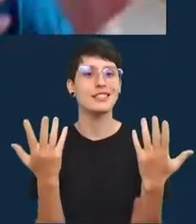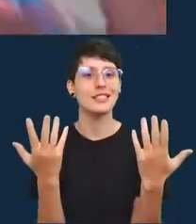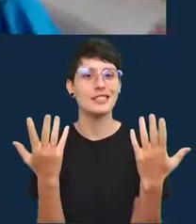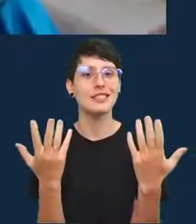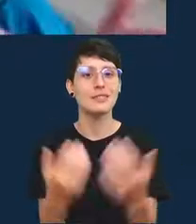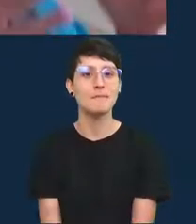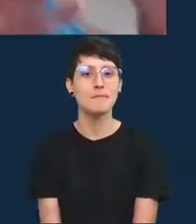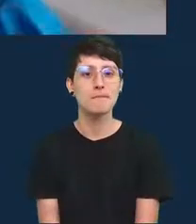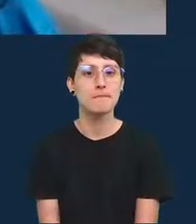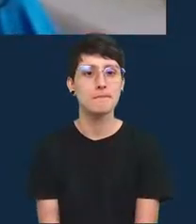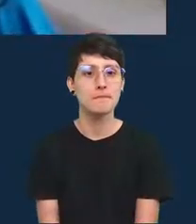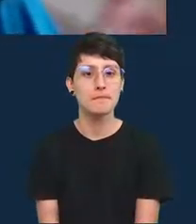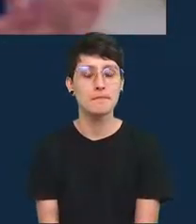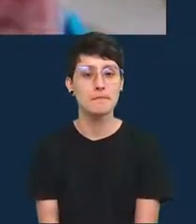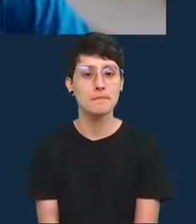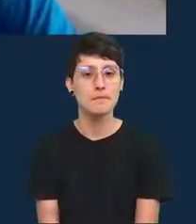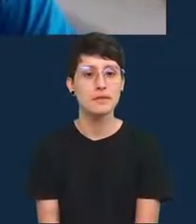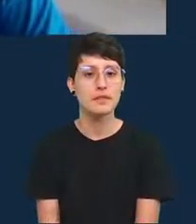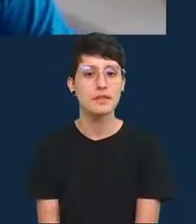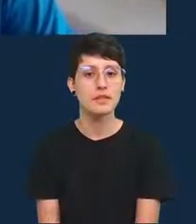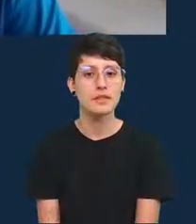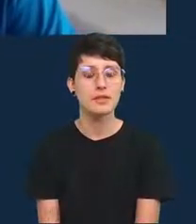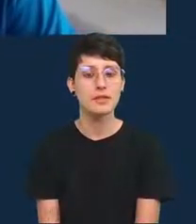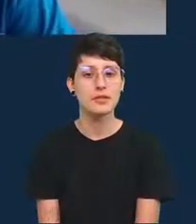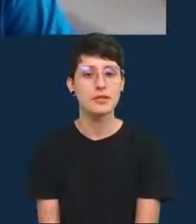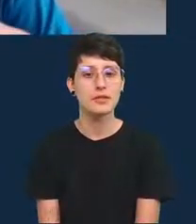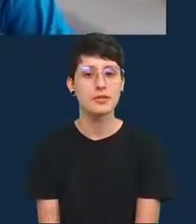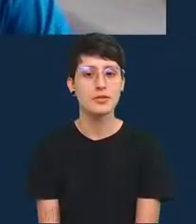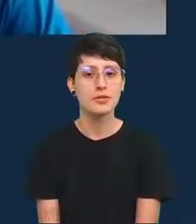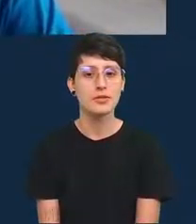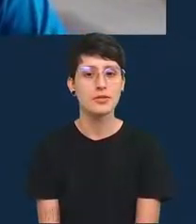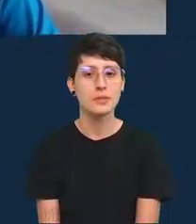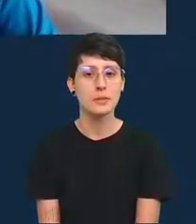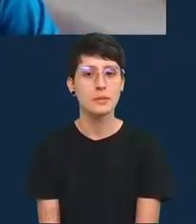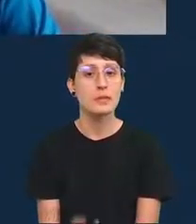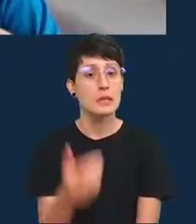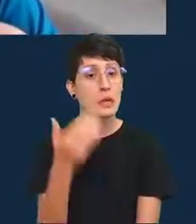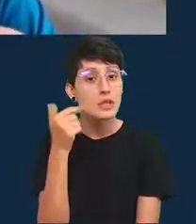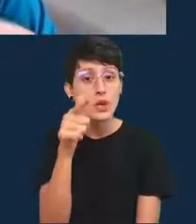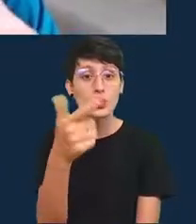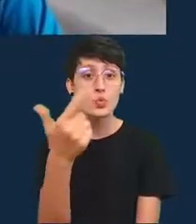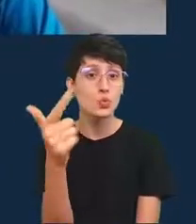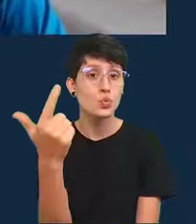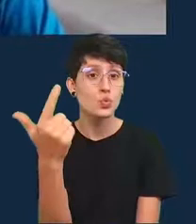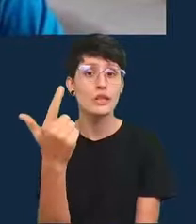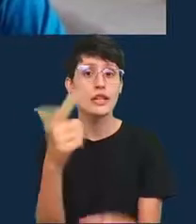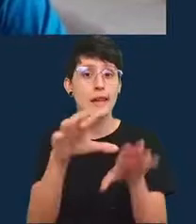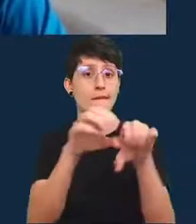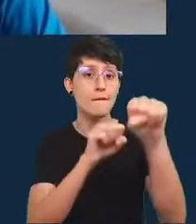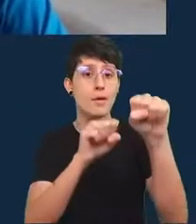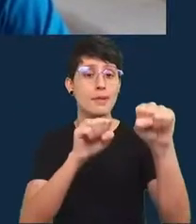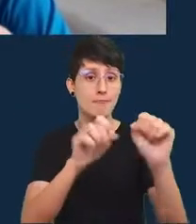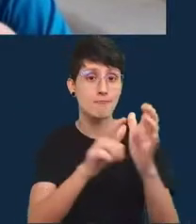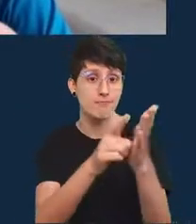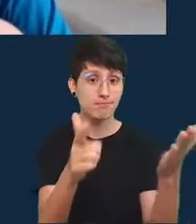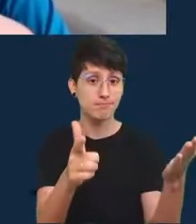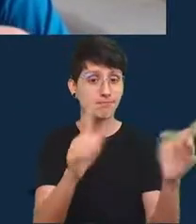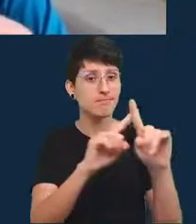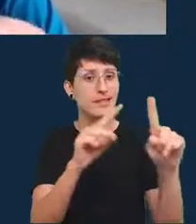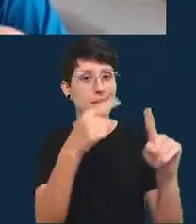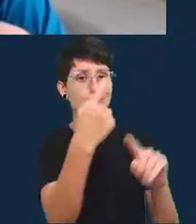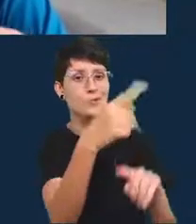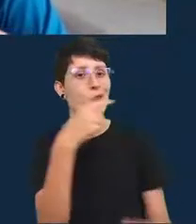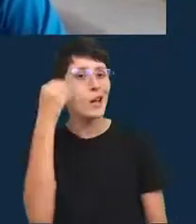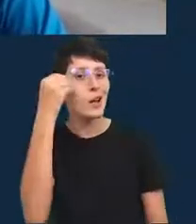eu sei que você não tem uma formação no jornalismo mas de acordo com a sua experiência